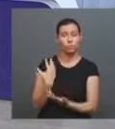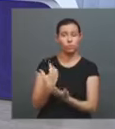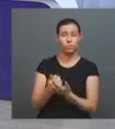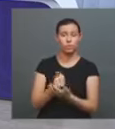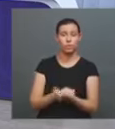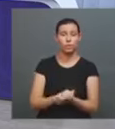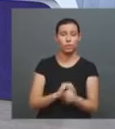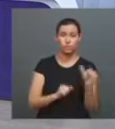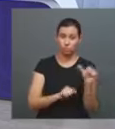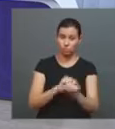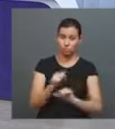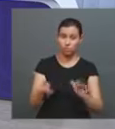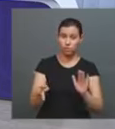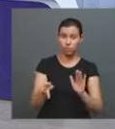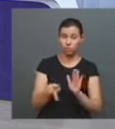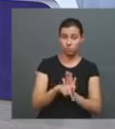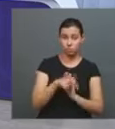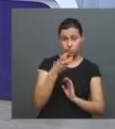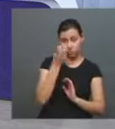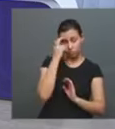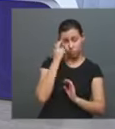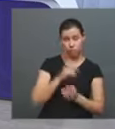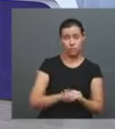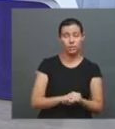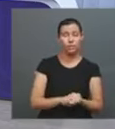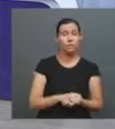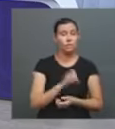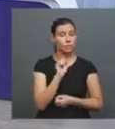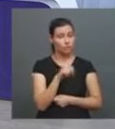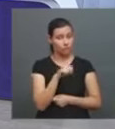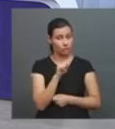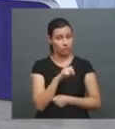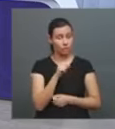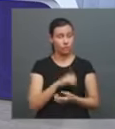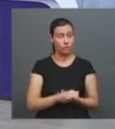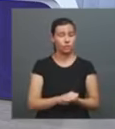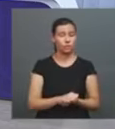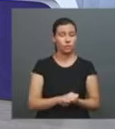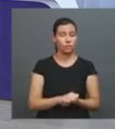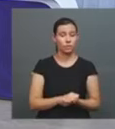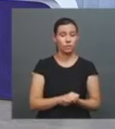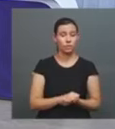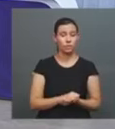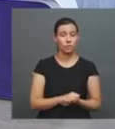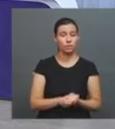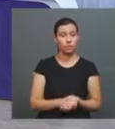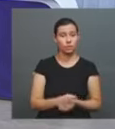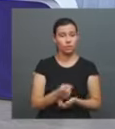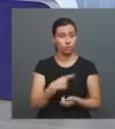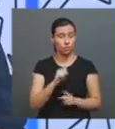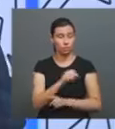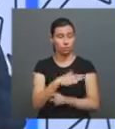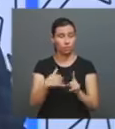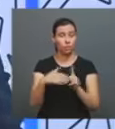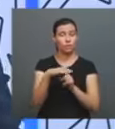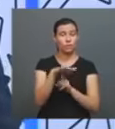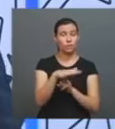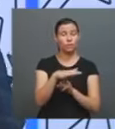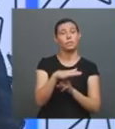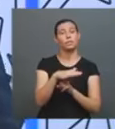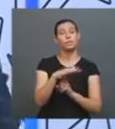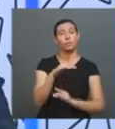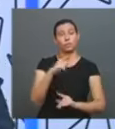algo cultural, inclusive? Eu acredito que sim. acho que tem um pouco a ver com a virtualização da nossa sociedade, que a gente vai